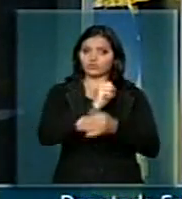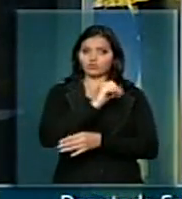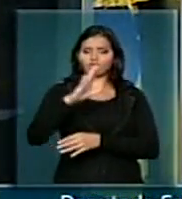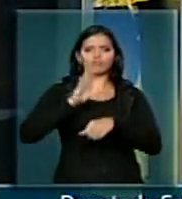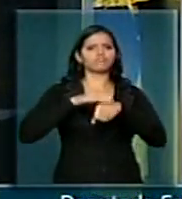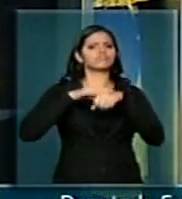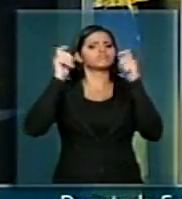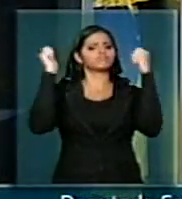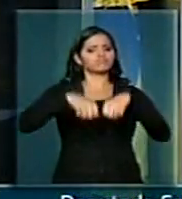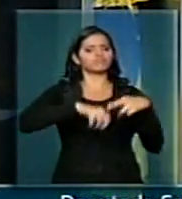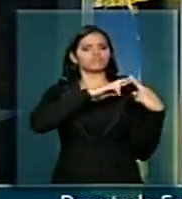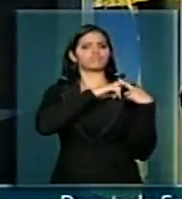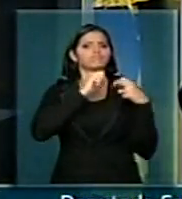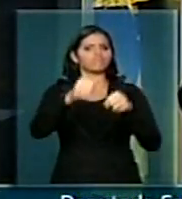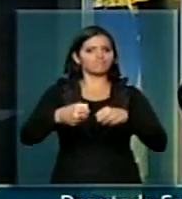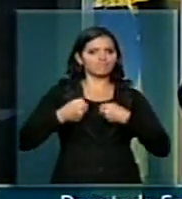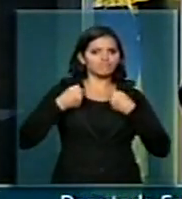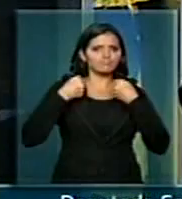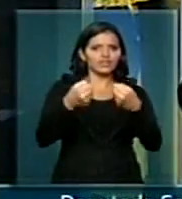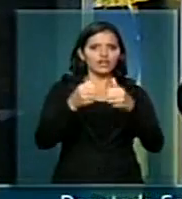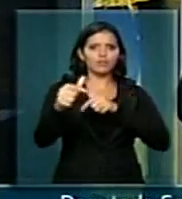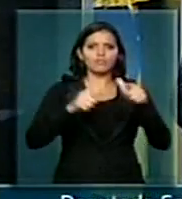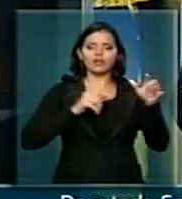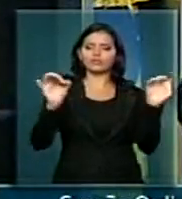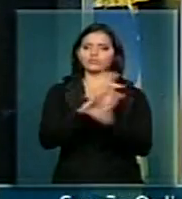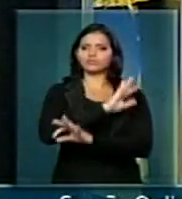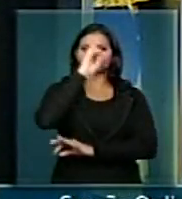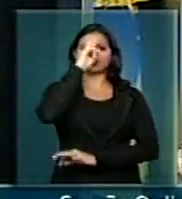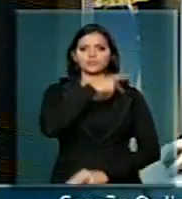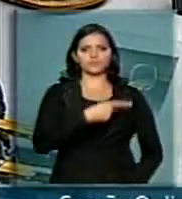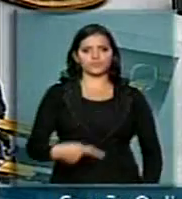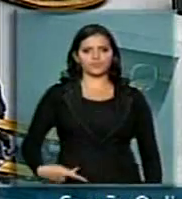competência e dedicação. Era isso, senhor presidente.